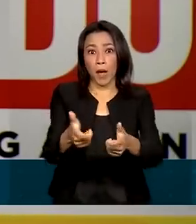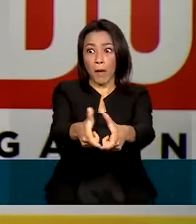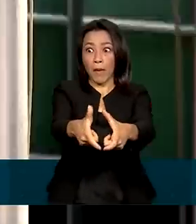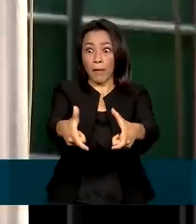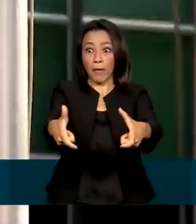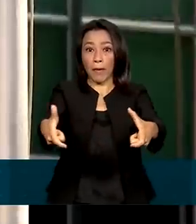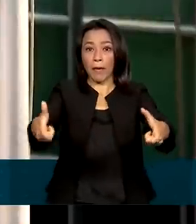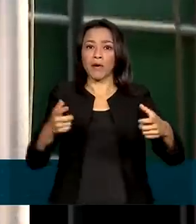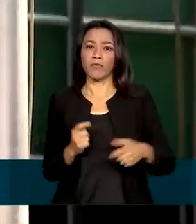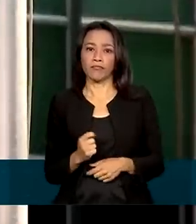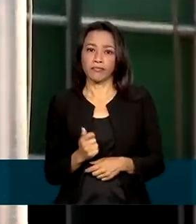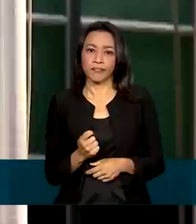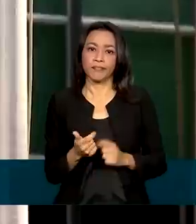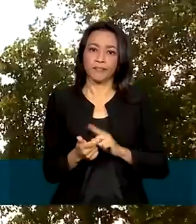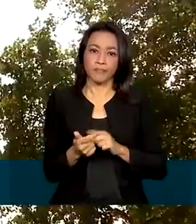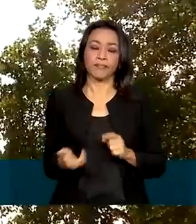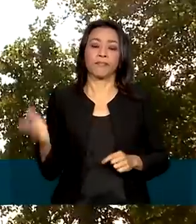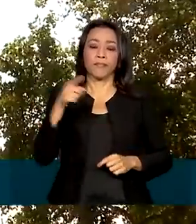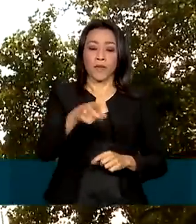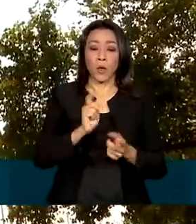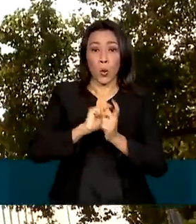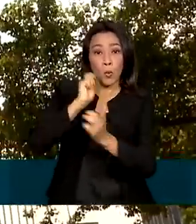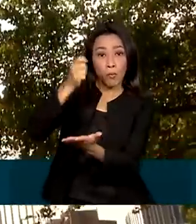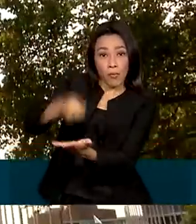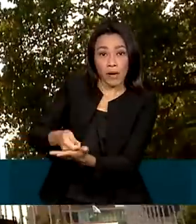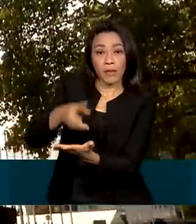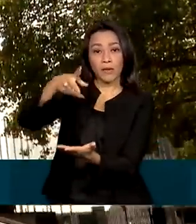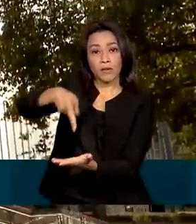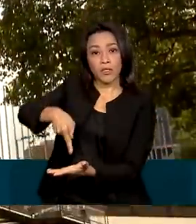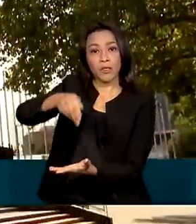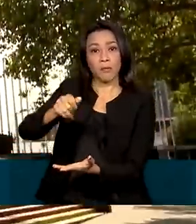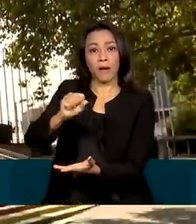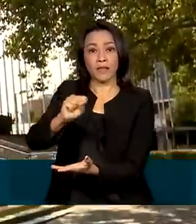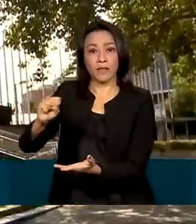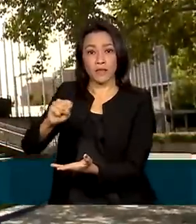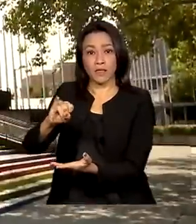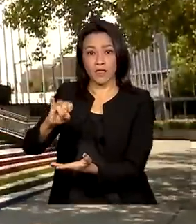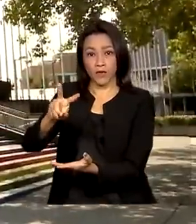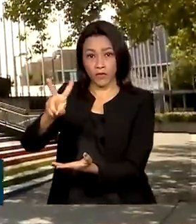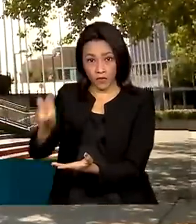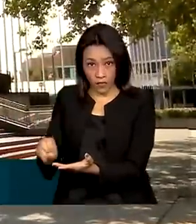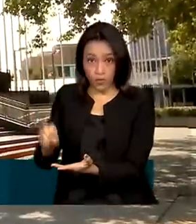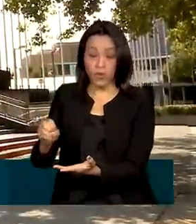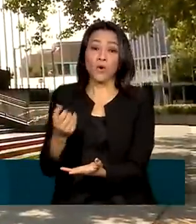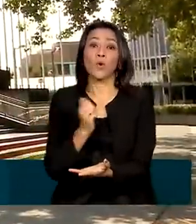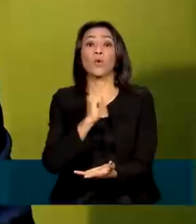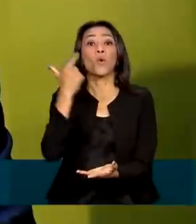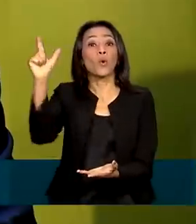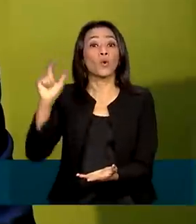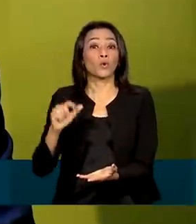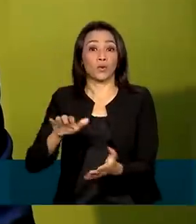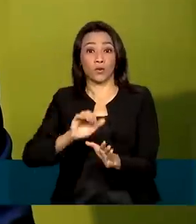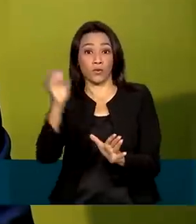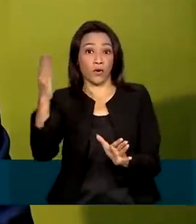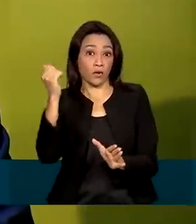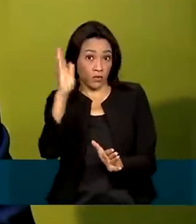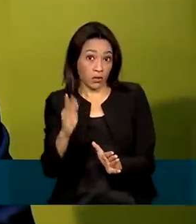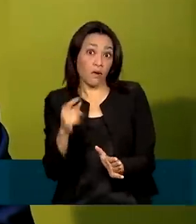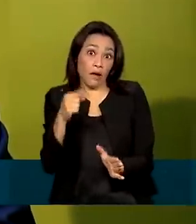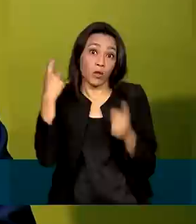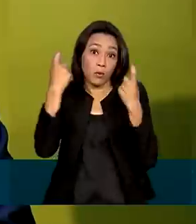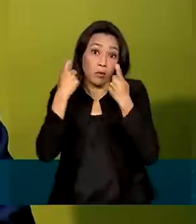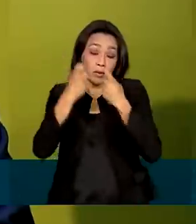esse serviço. O pagamento de passivos com organismos internacionais é outra preocupação do grupo. A dívida atual